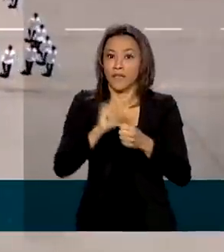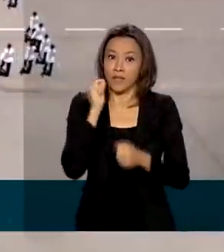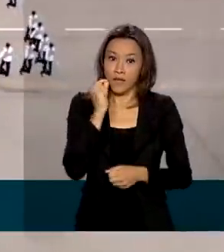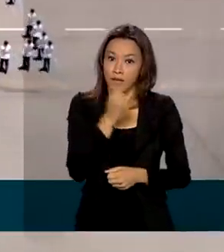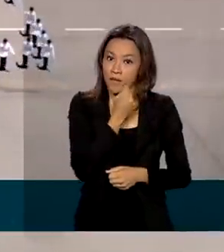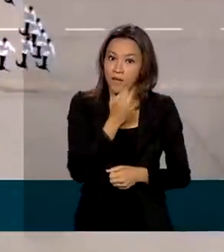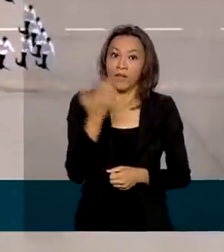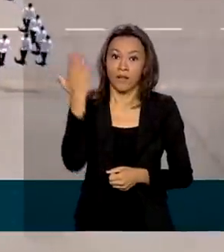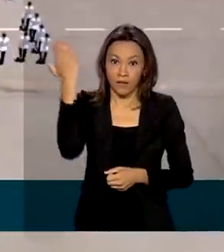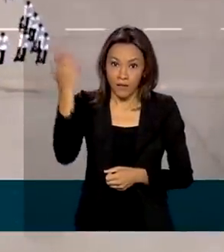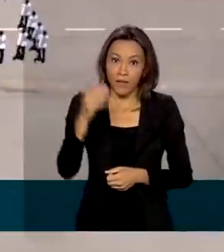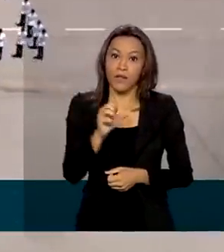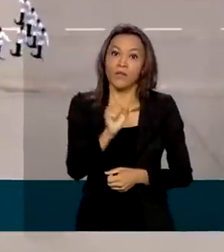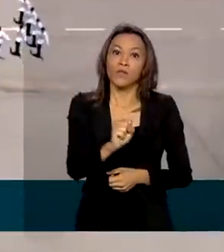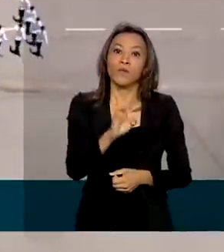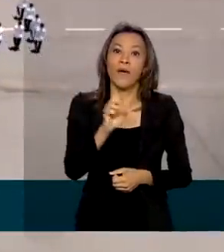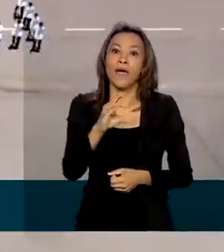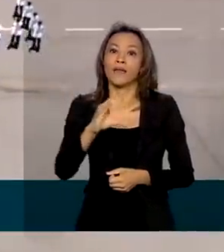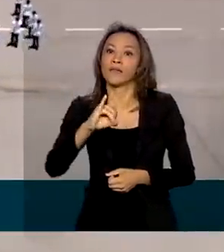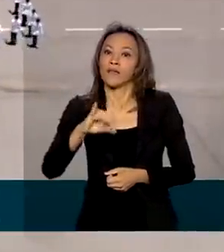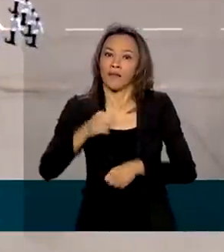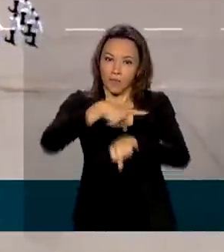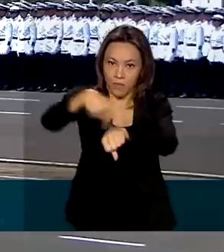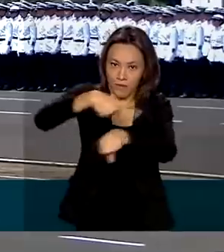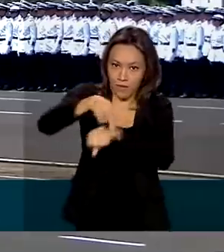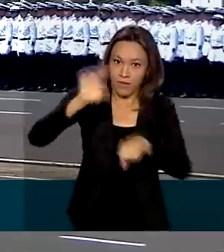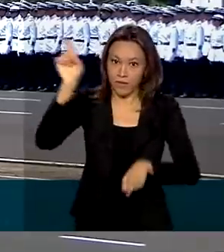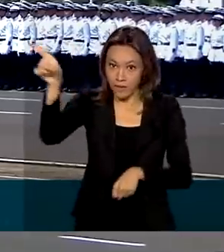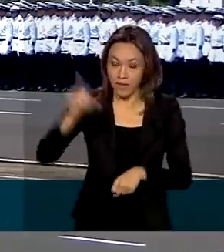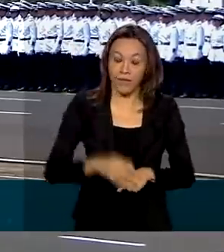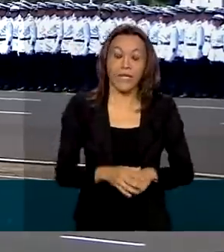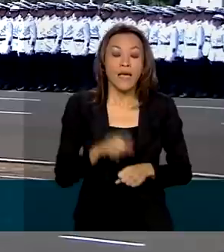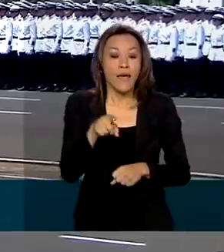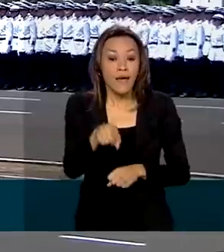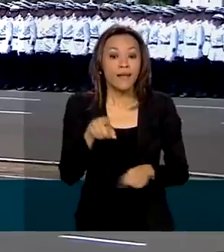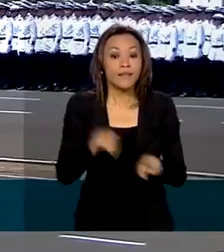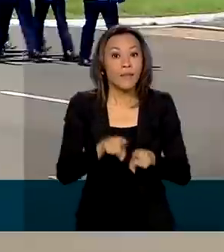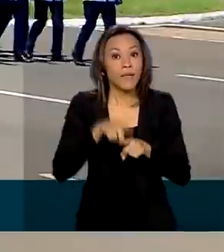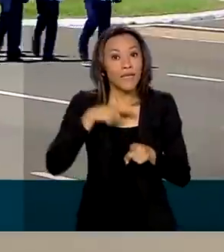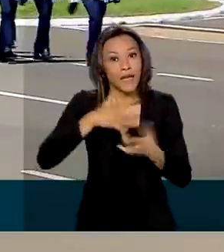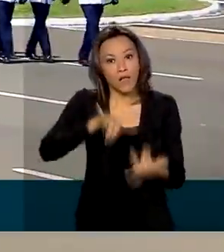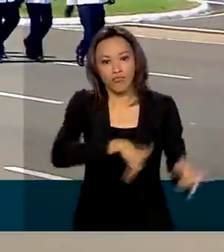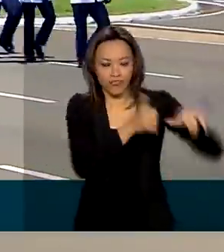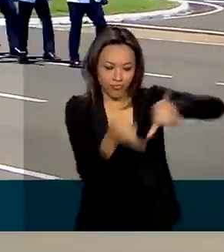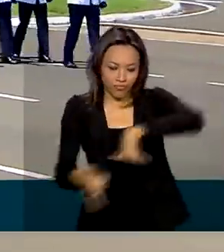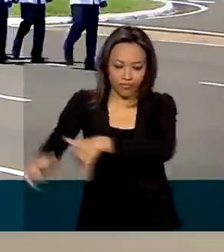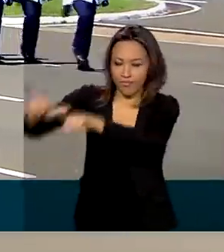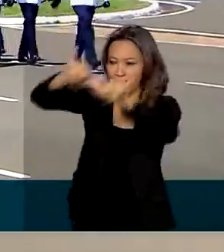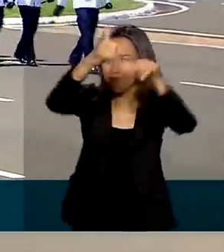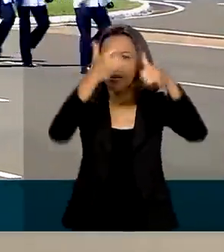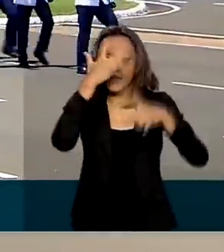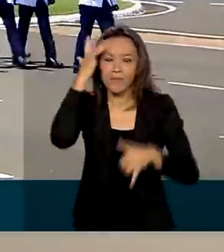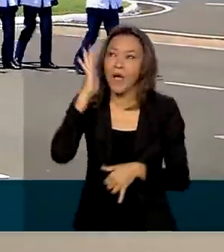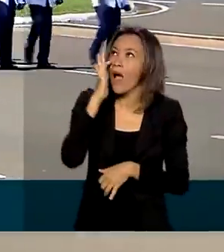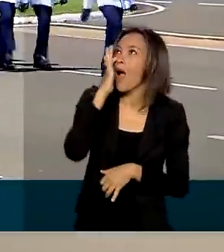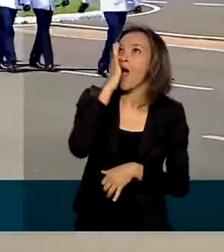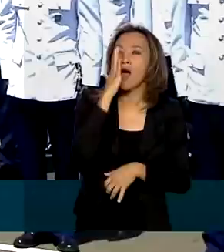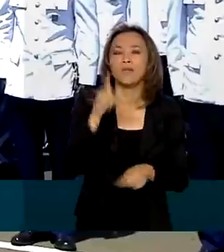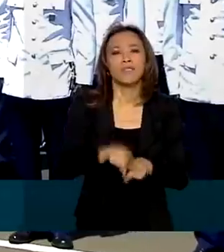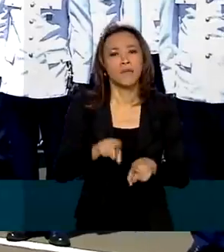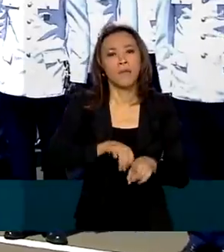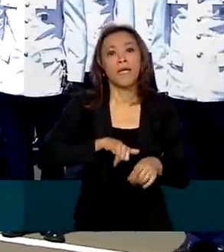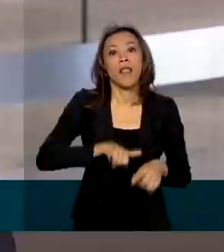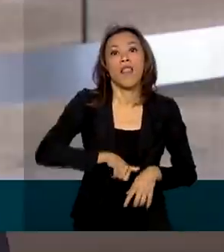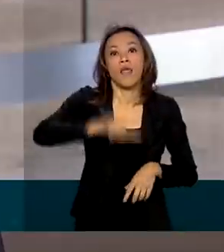Brasileira, além da Esquadrilha da Fumaça, que todos apreciam, ela também tem a missão de transporte de órgãos para